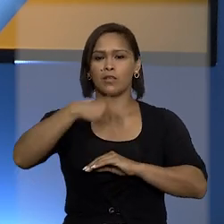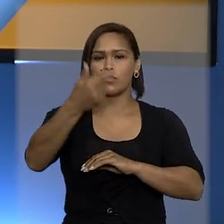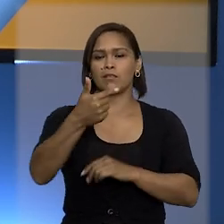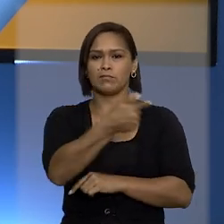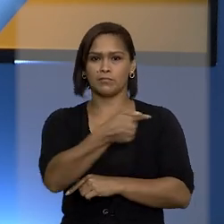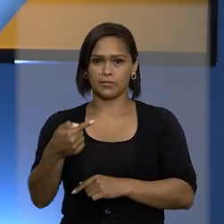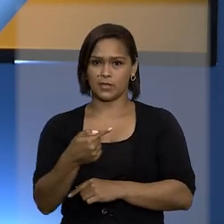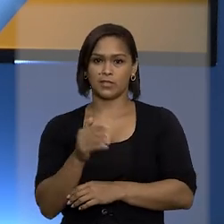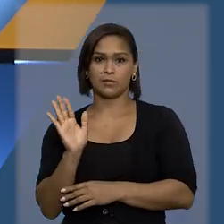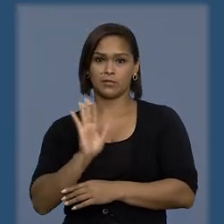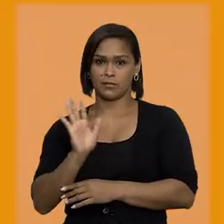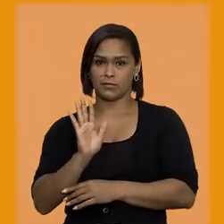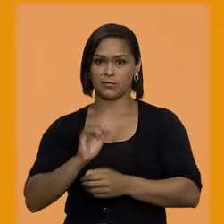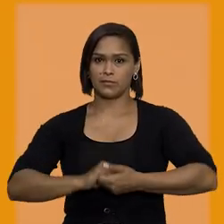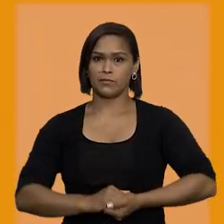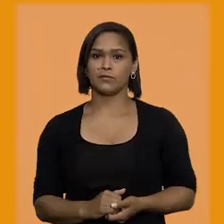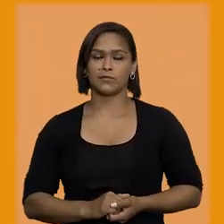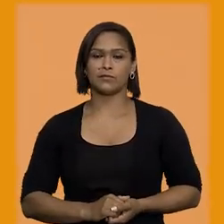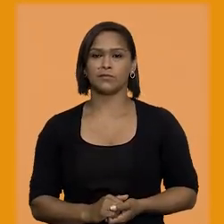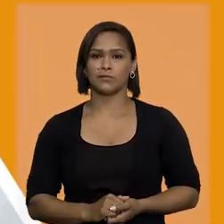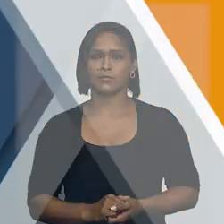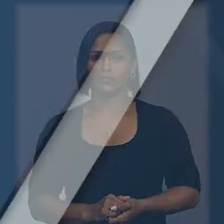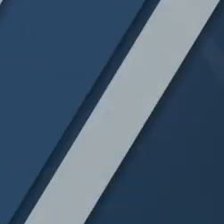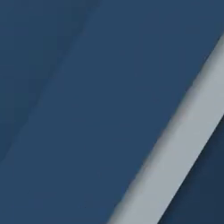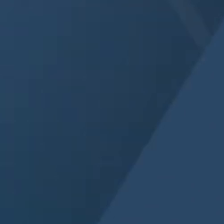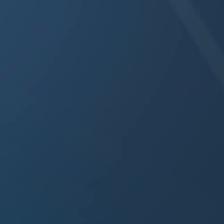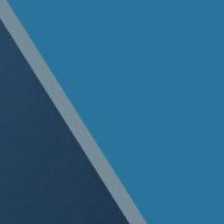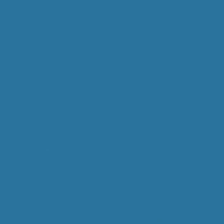próxima semana. Tchau, tchau! Tchau,